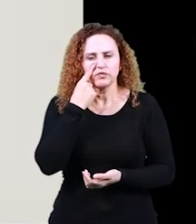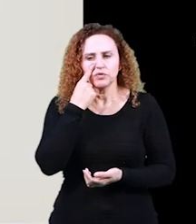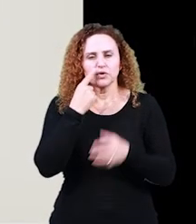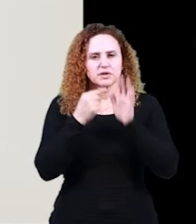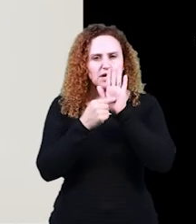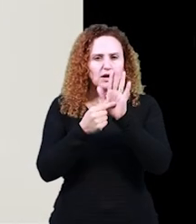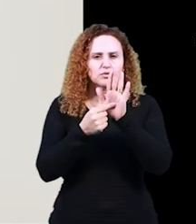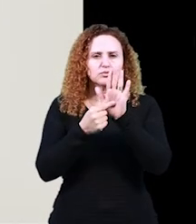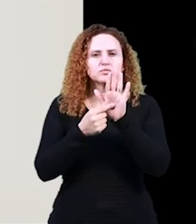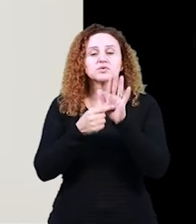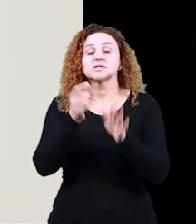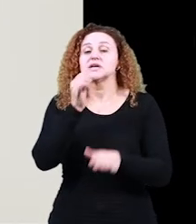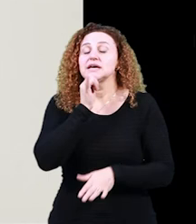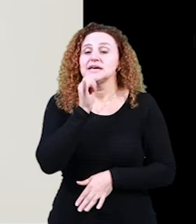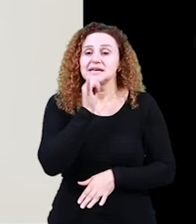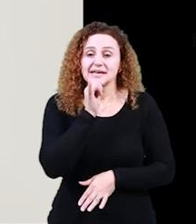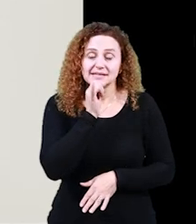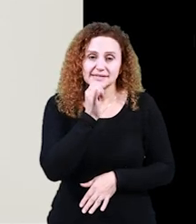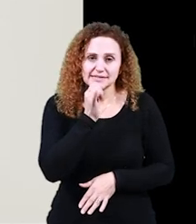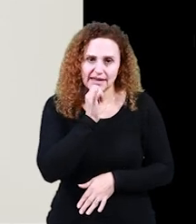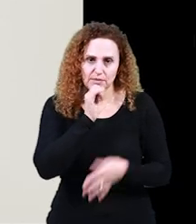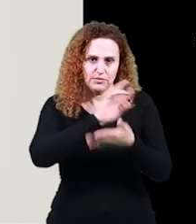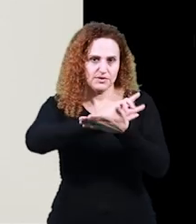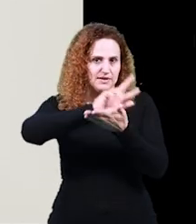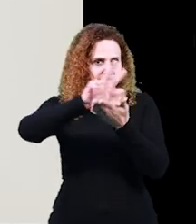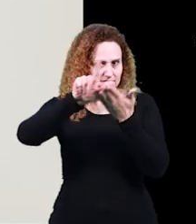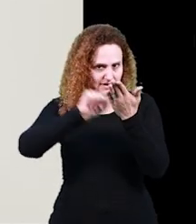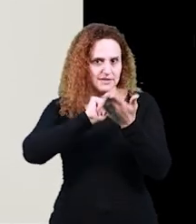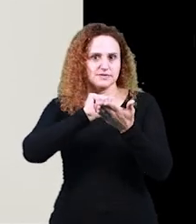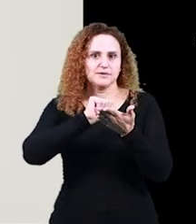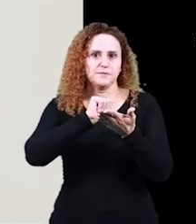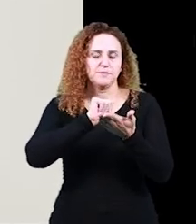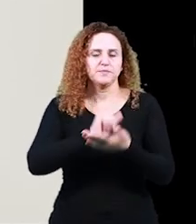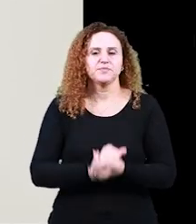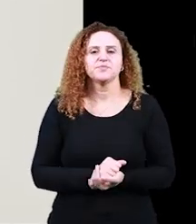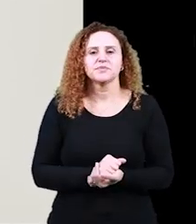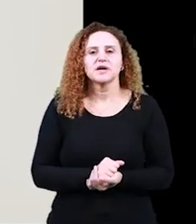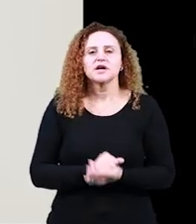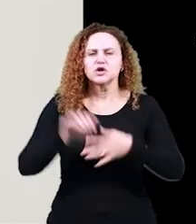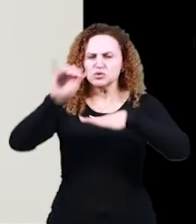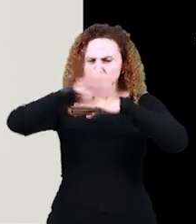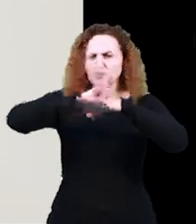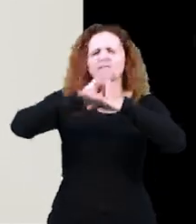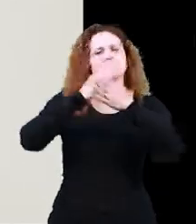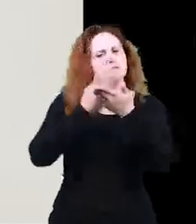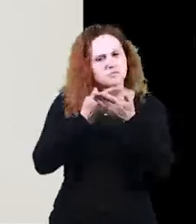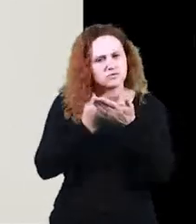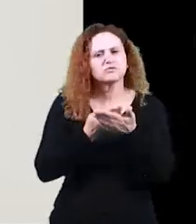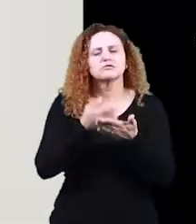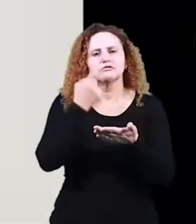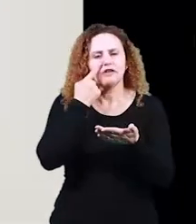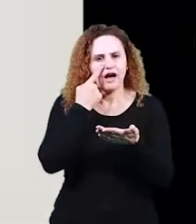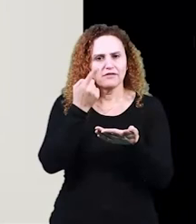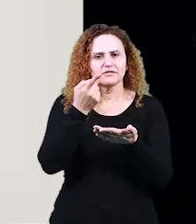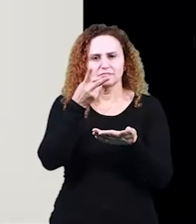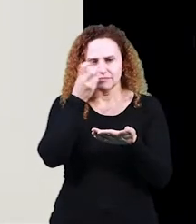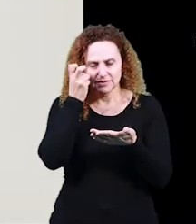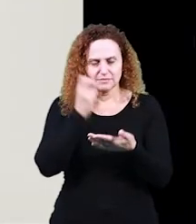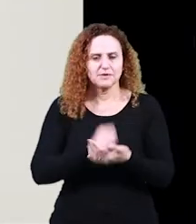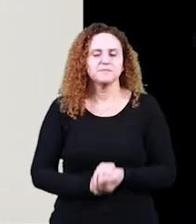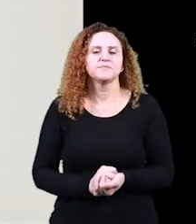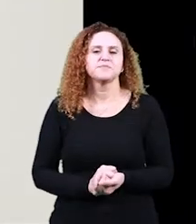variação, né? Depois a gente vai nos polos também estudar mais um pouquinho sobre isso, mas eu coloquei para vocês